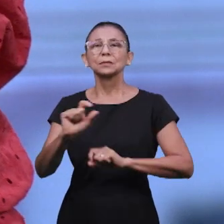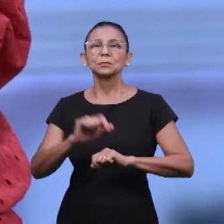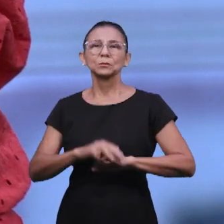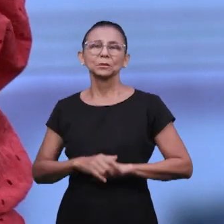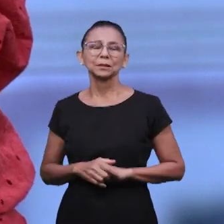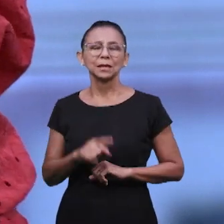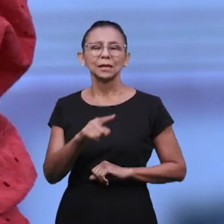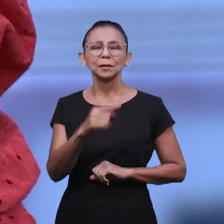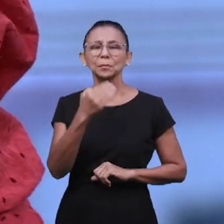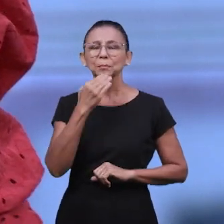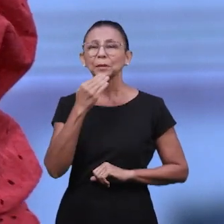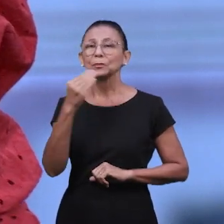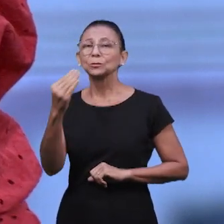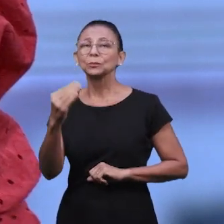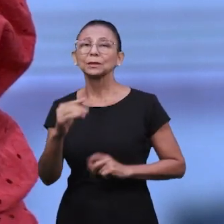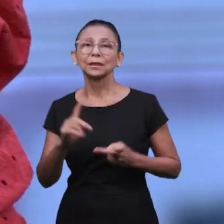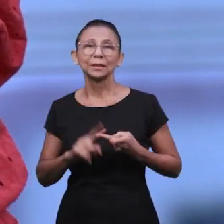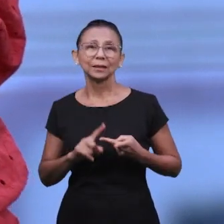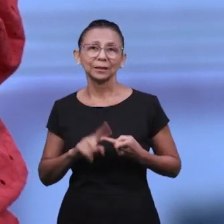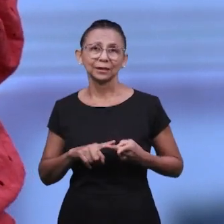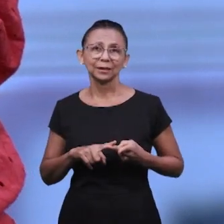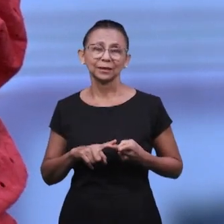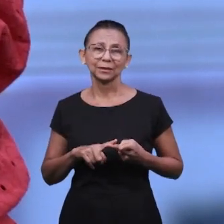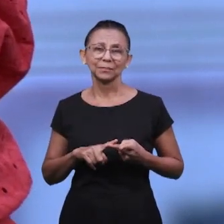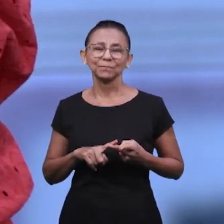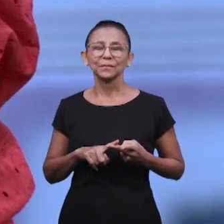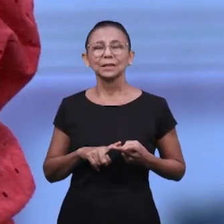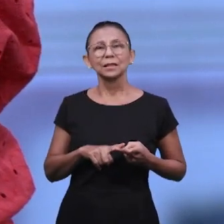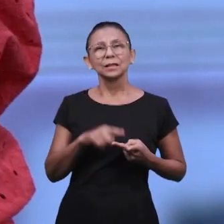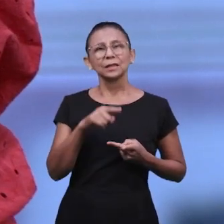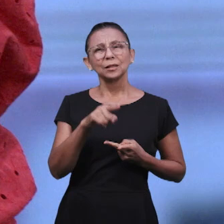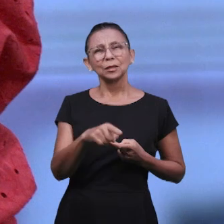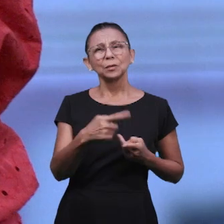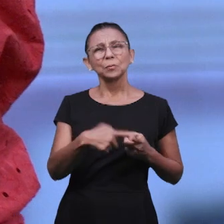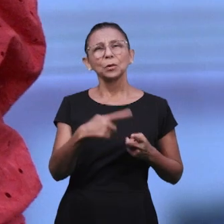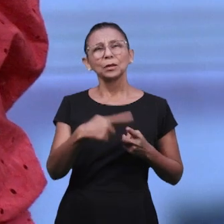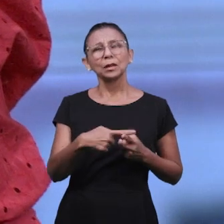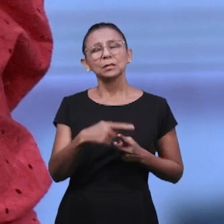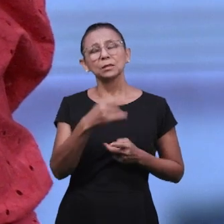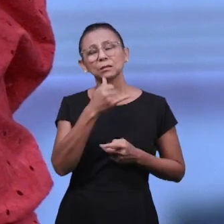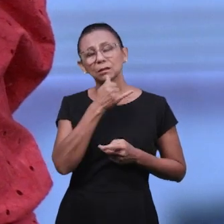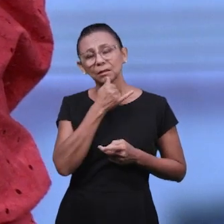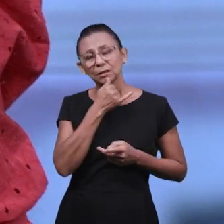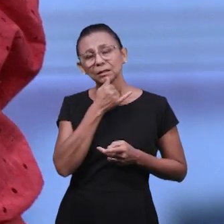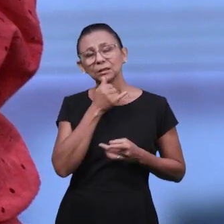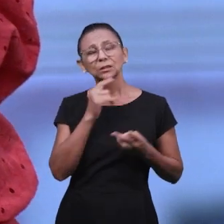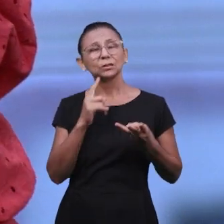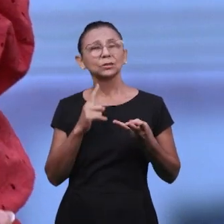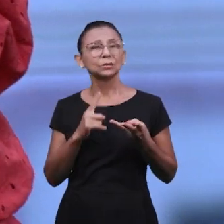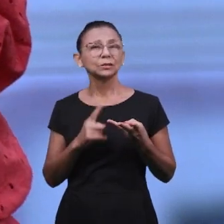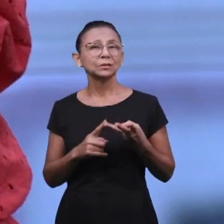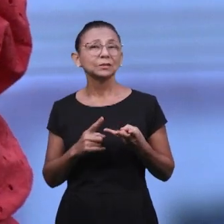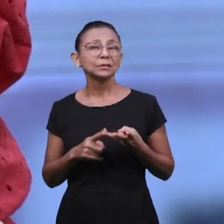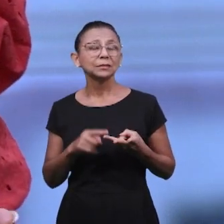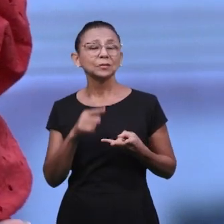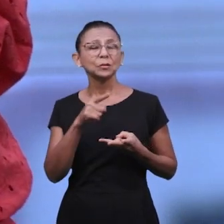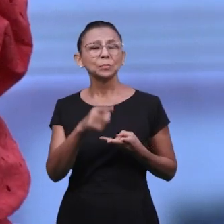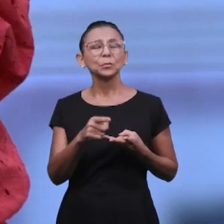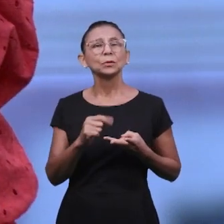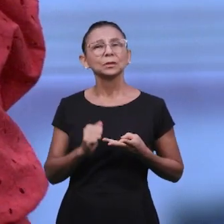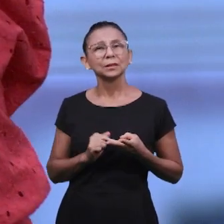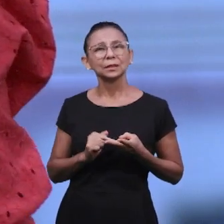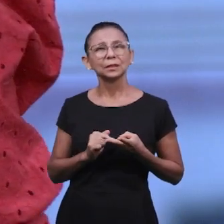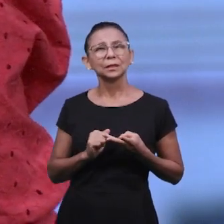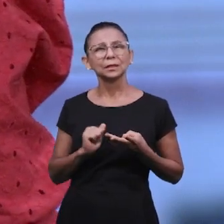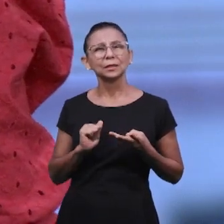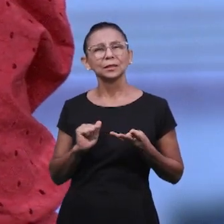Pelo que ele tem clamado? O que tem deixado sua filha abatida? O que tem mudado o olhar